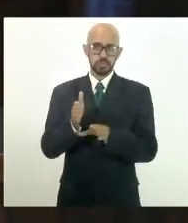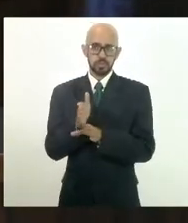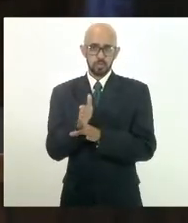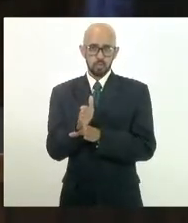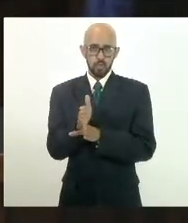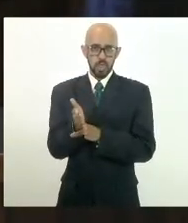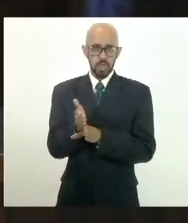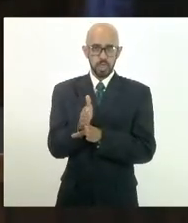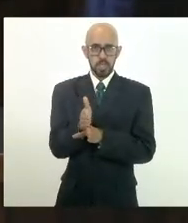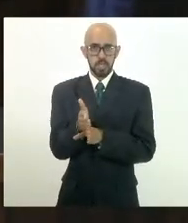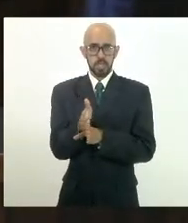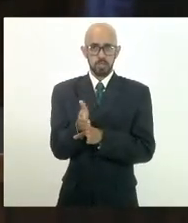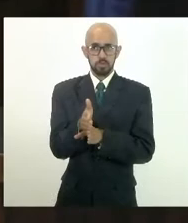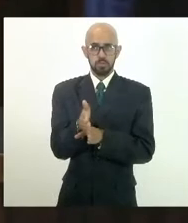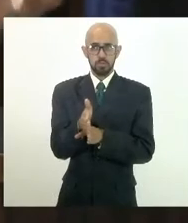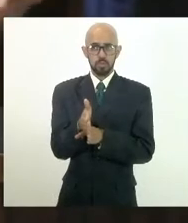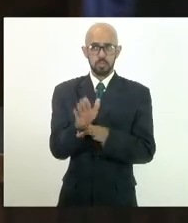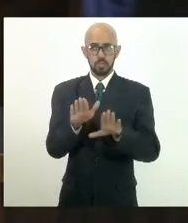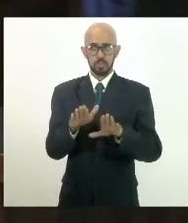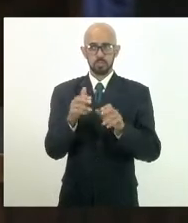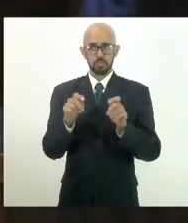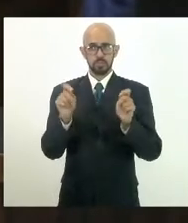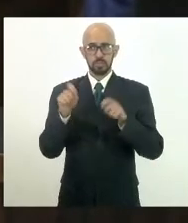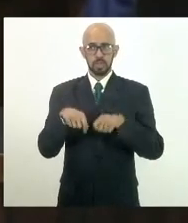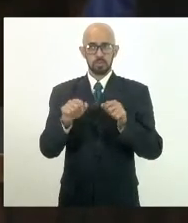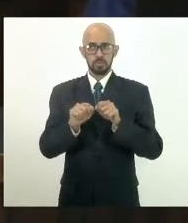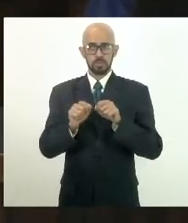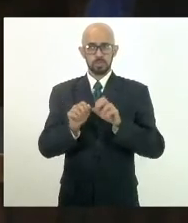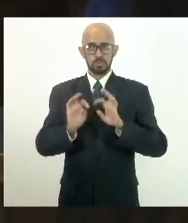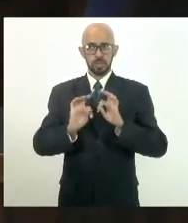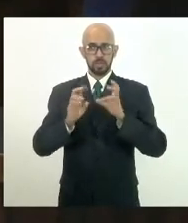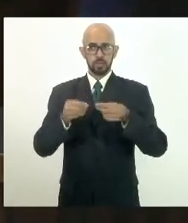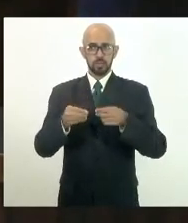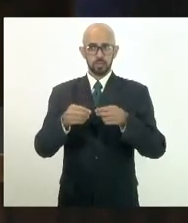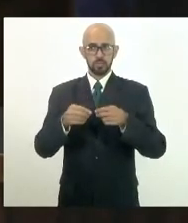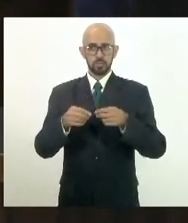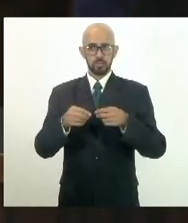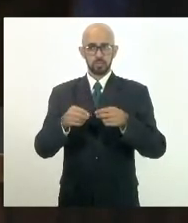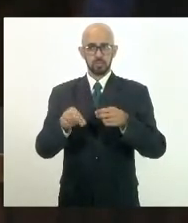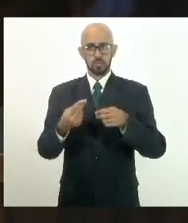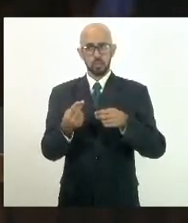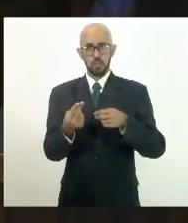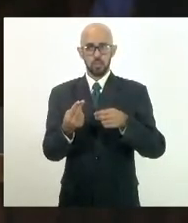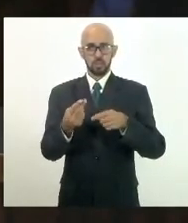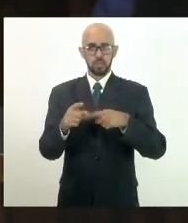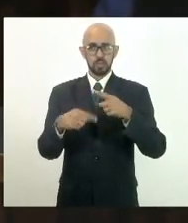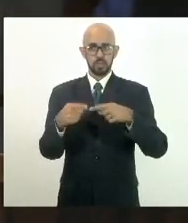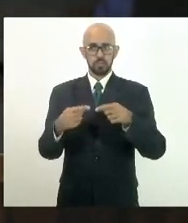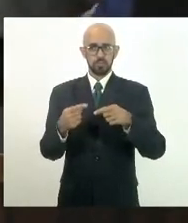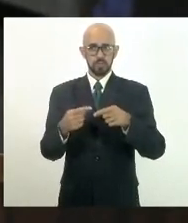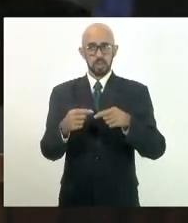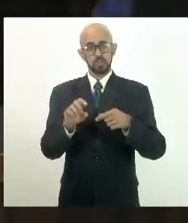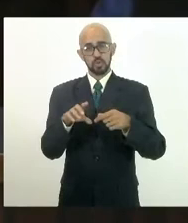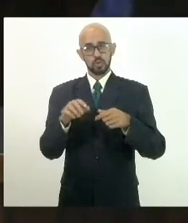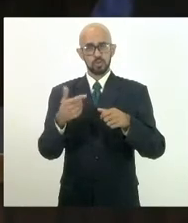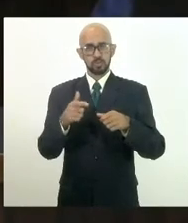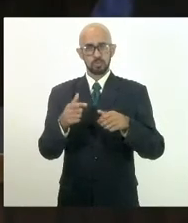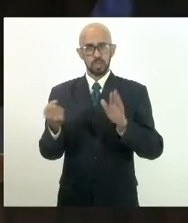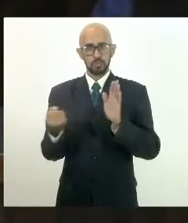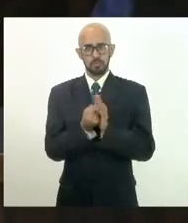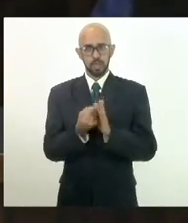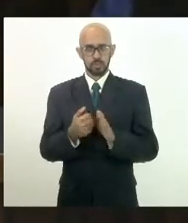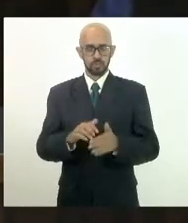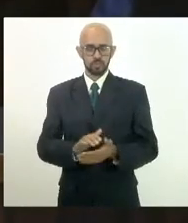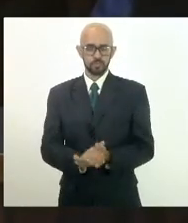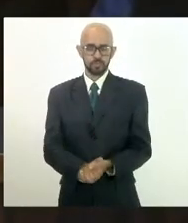ajustando, mas não dá para abrir para tudo, porque daqui a pouco aí inviabiliza até o que não tem impacto. O presidente chama